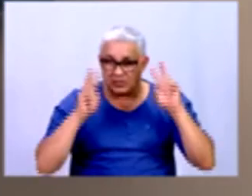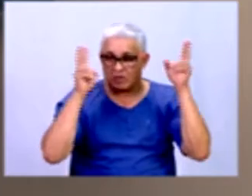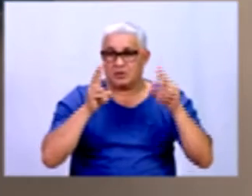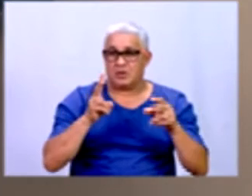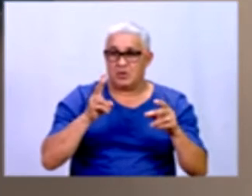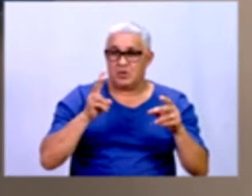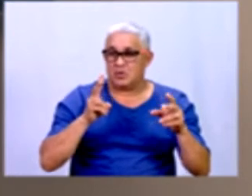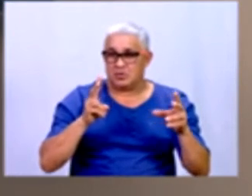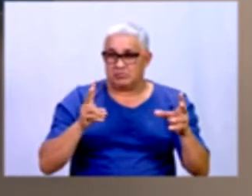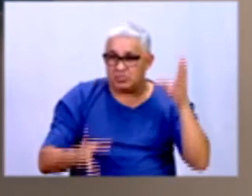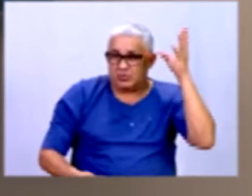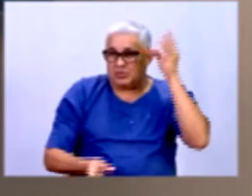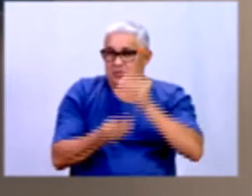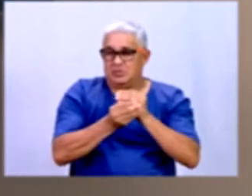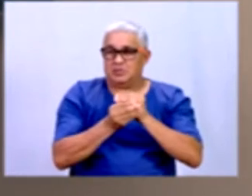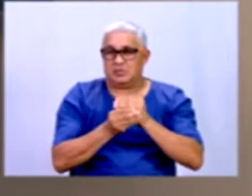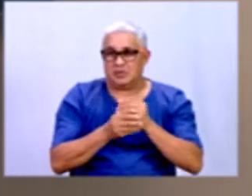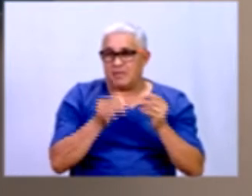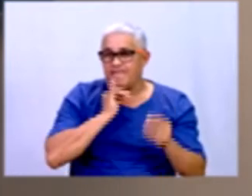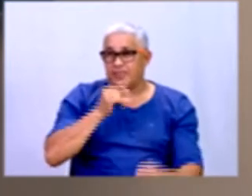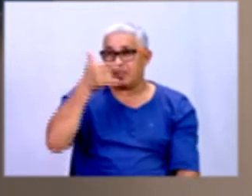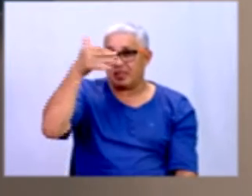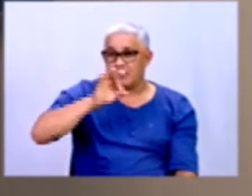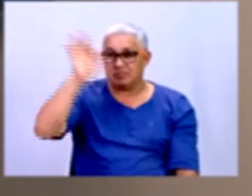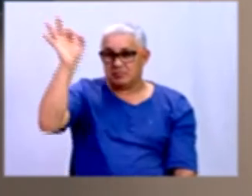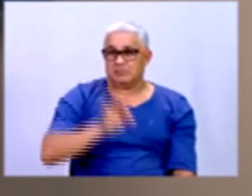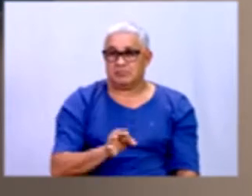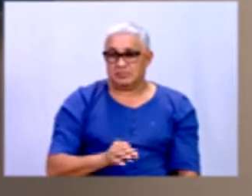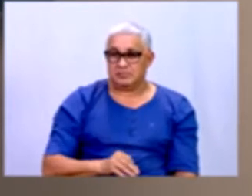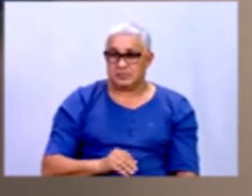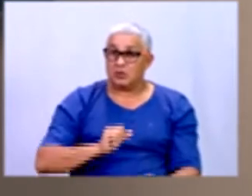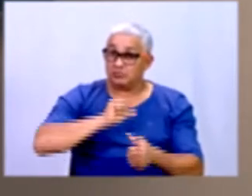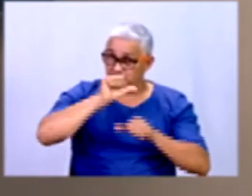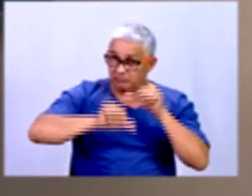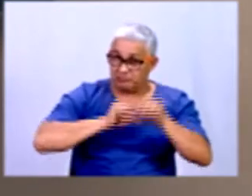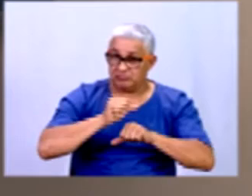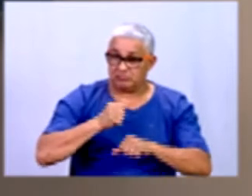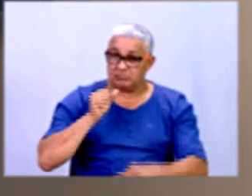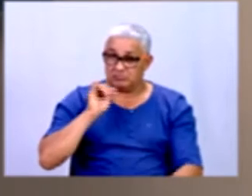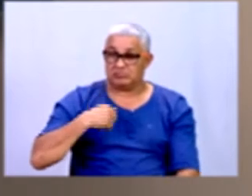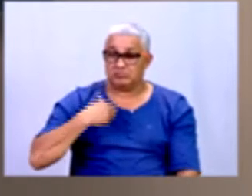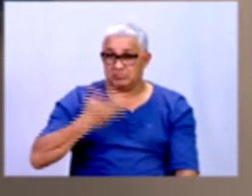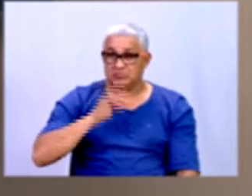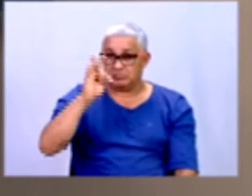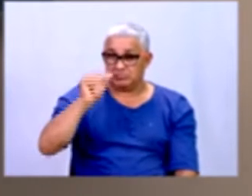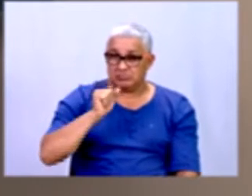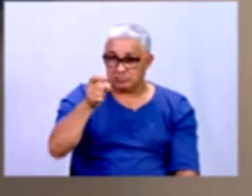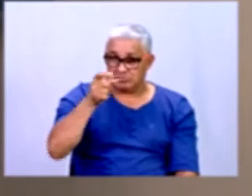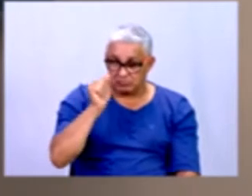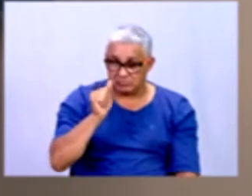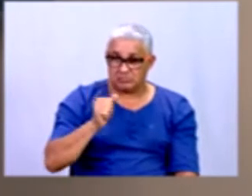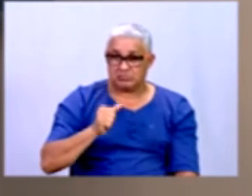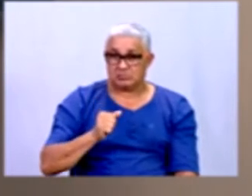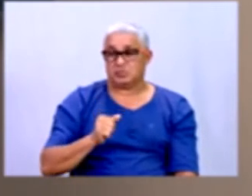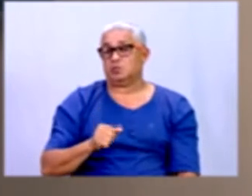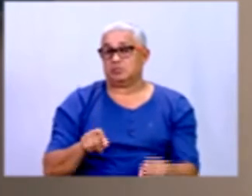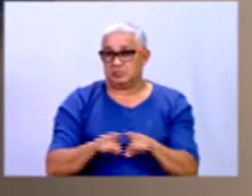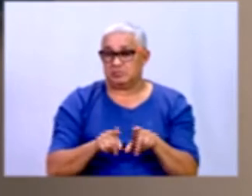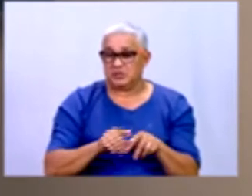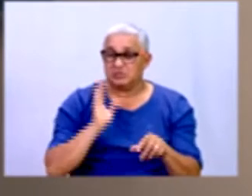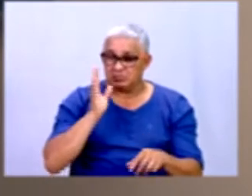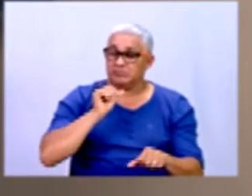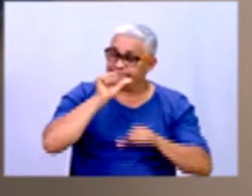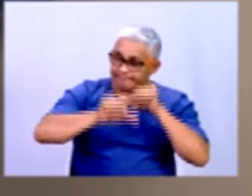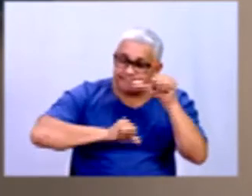% disso, por exemplo, e ele sofreu uma alteração. Se eu quiser saber uma taxa, se eu quiser saber um coeficiente, ele